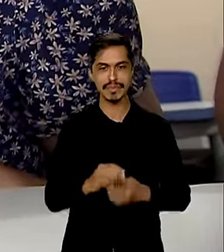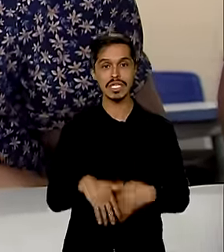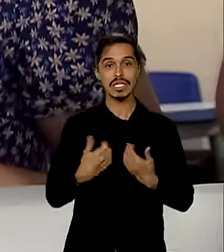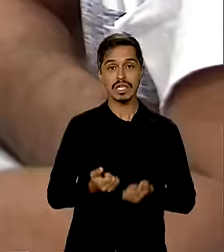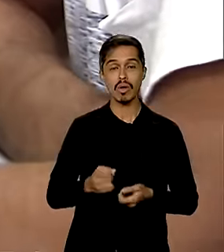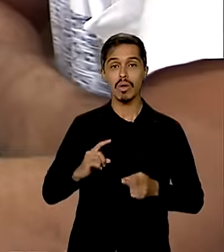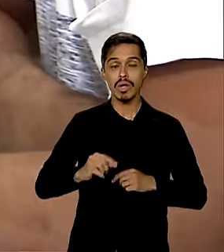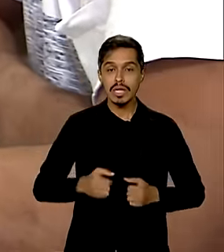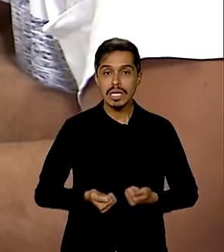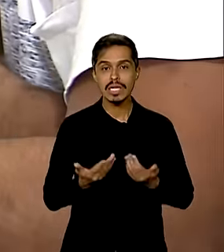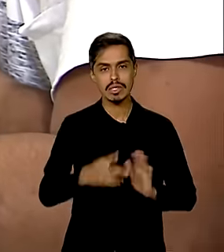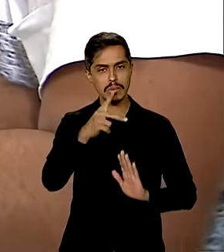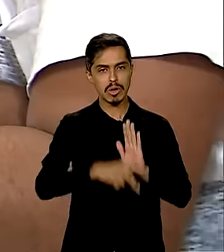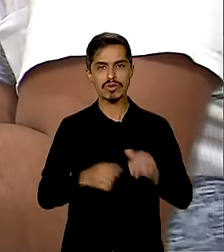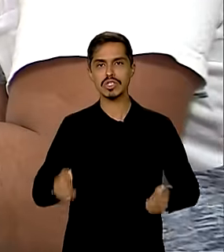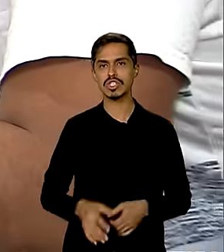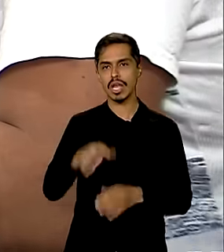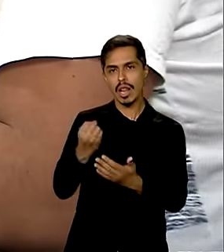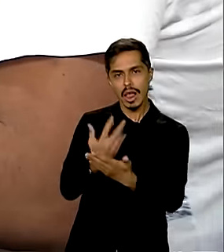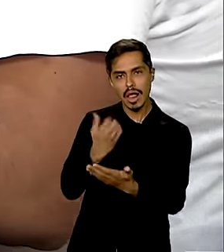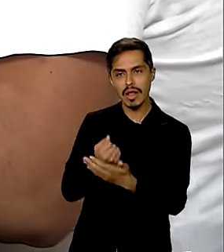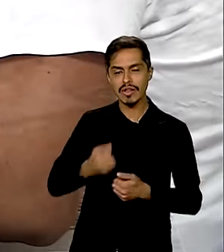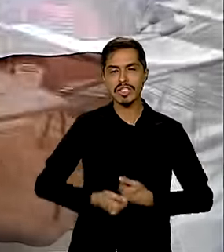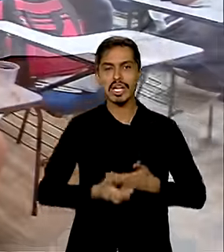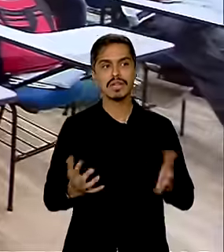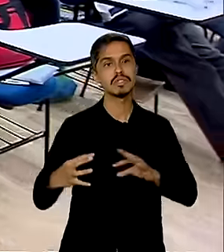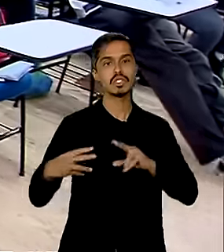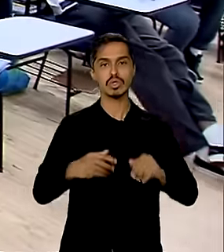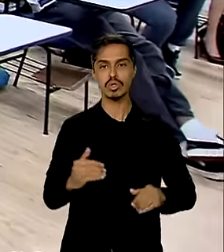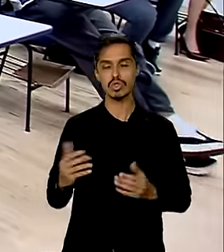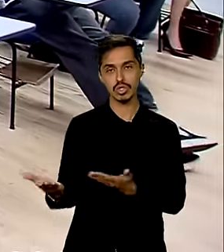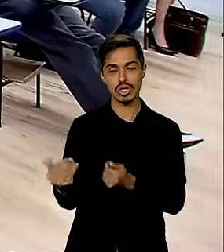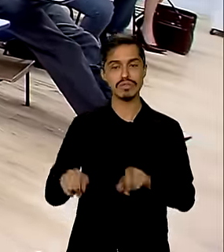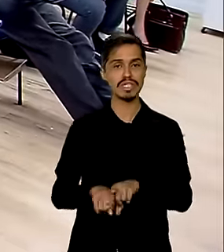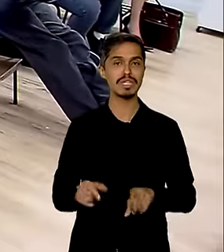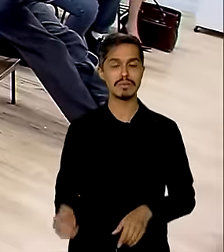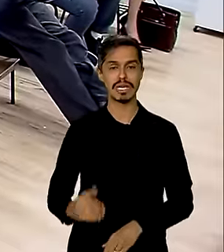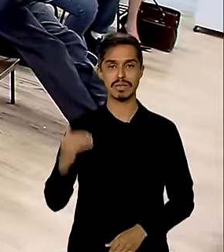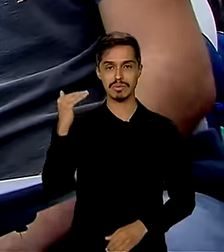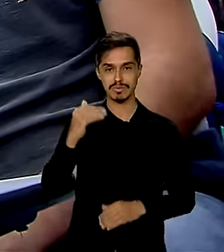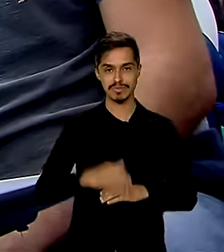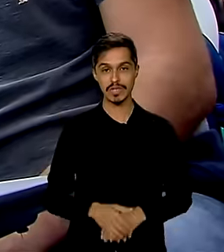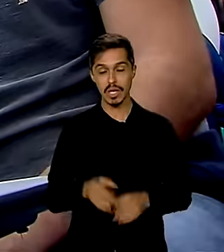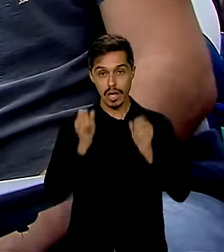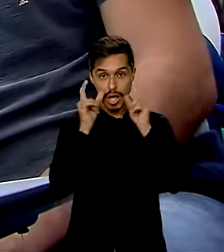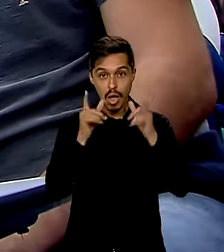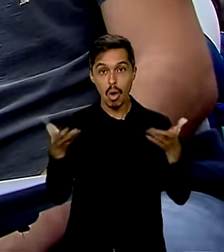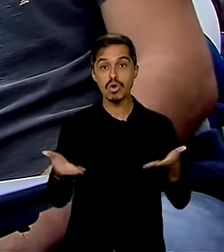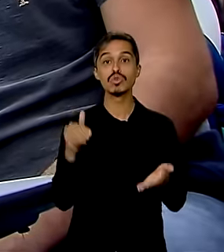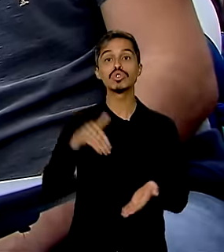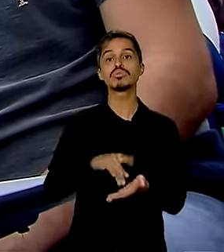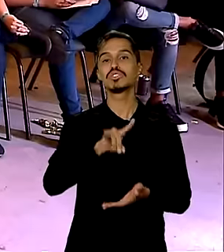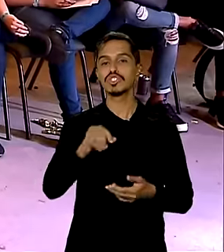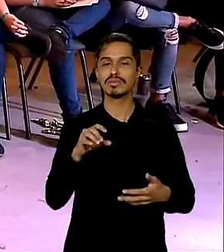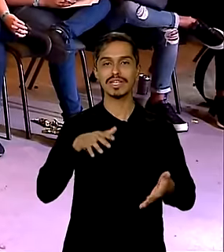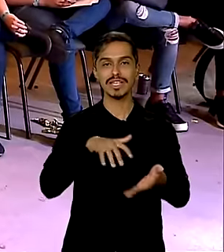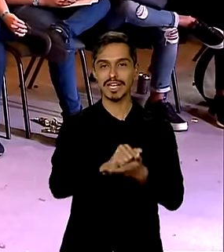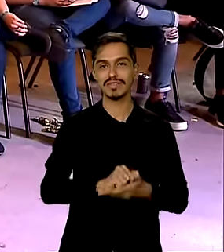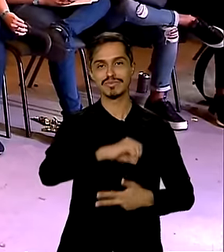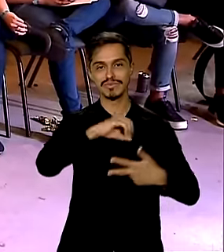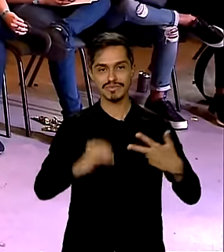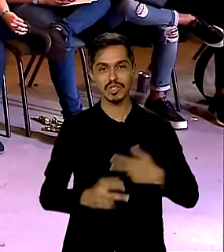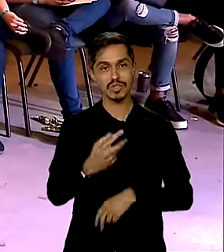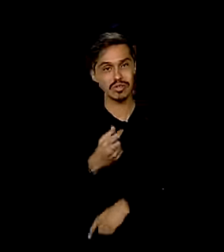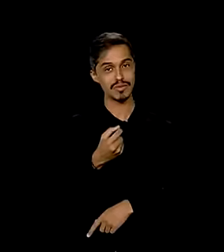Analfabetismo e de Qualificação para Jovens e Adultos. E atenção, hoje é o último dia para as inscrições do